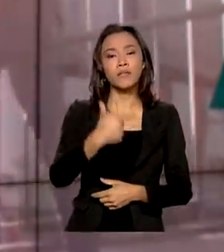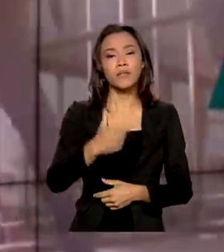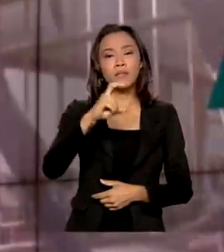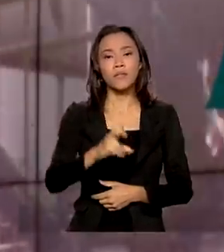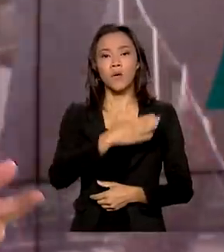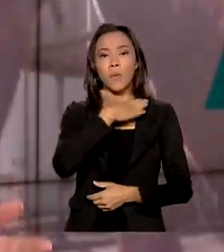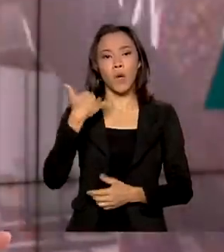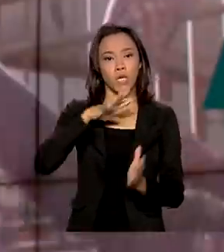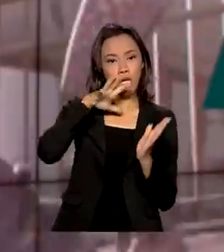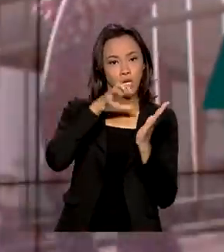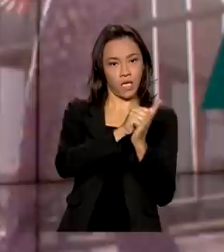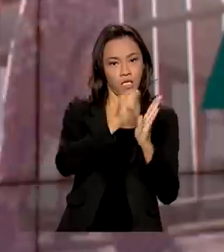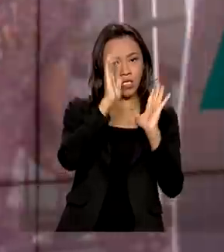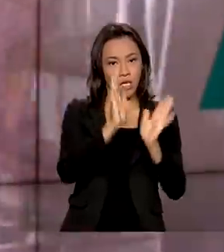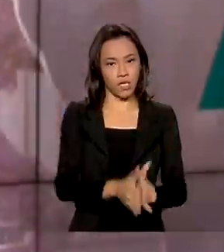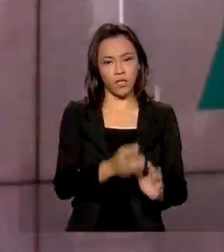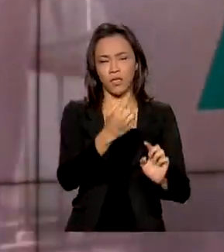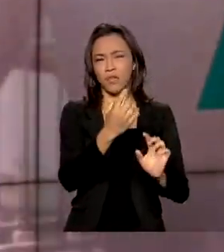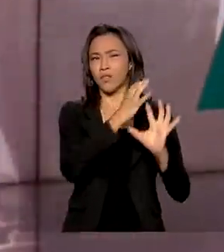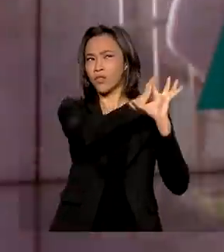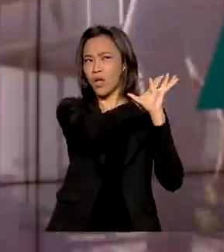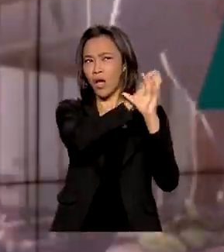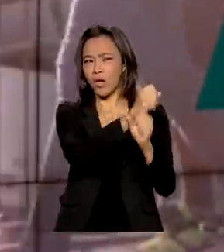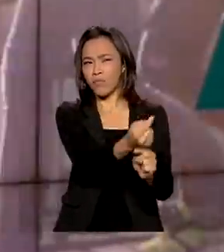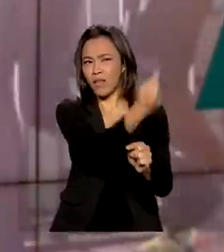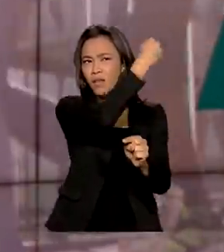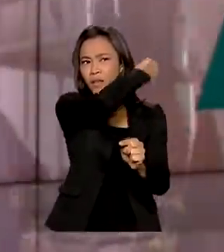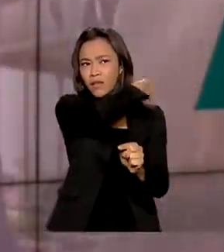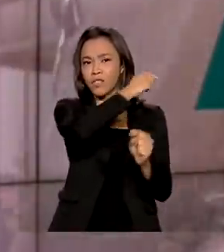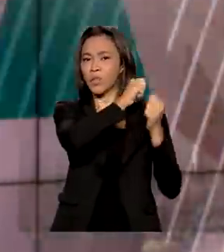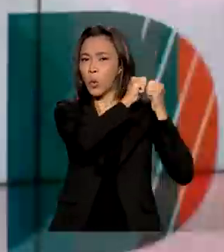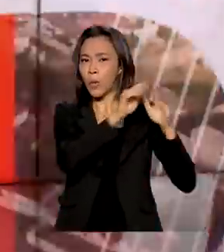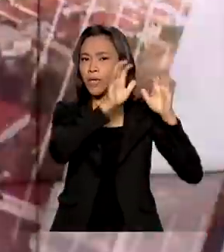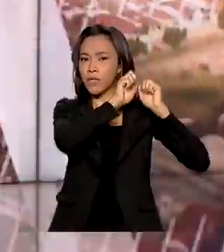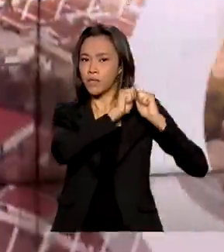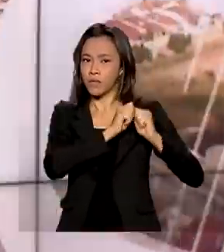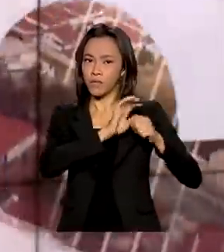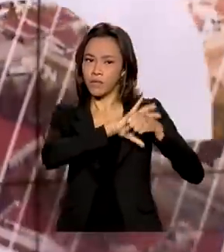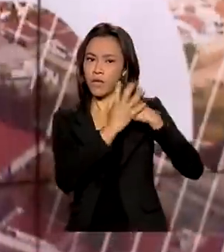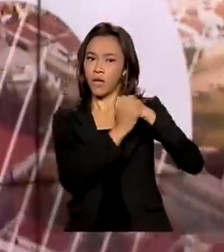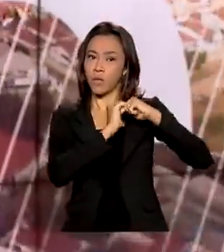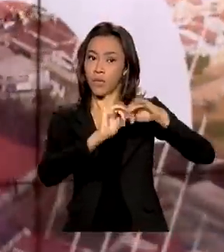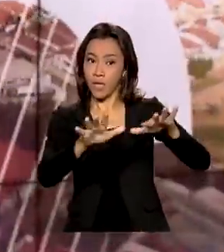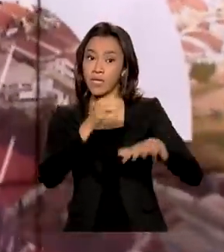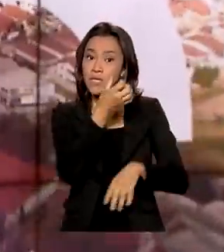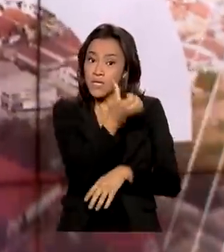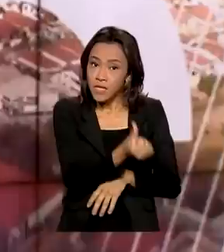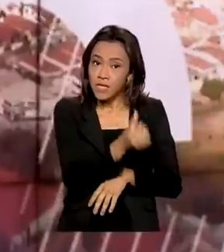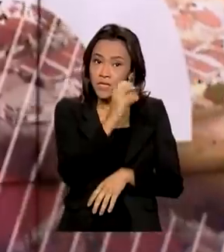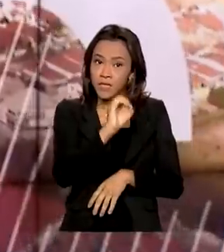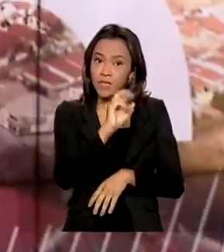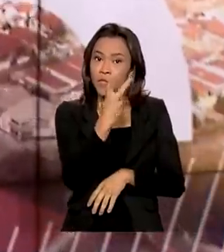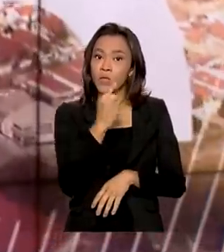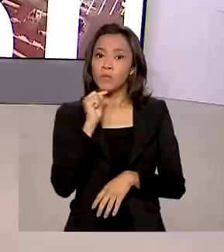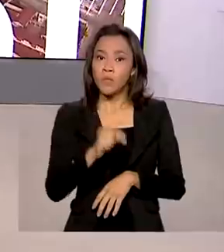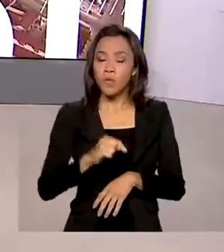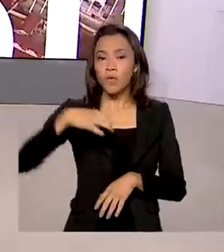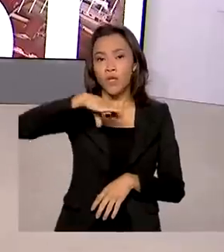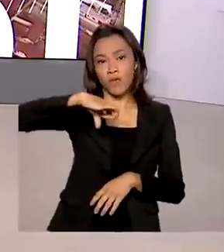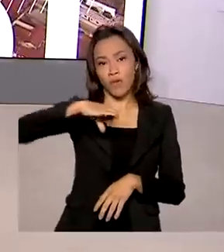país. Já no acumulado, desde o início da pandemia, são 602.099 óbitos.